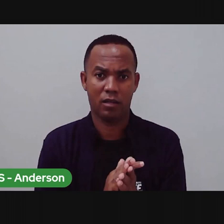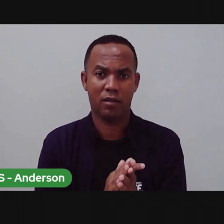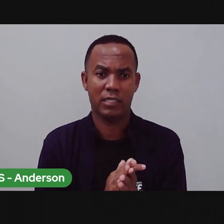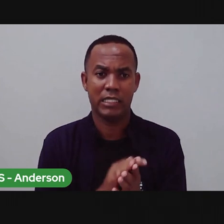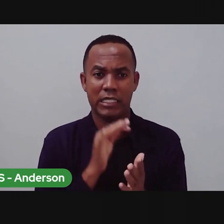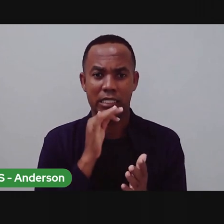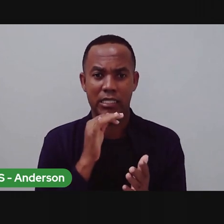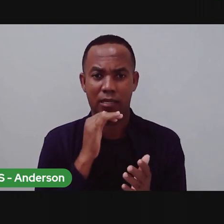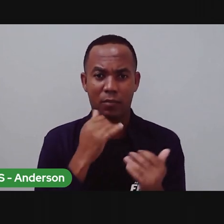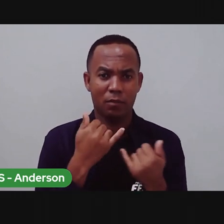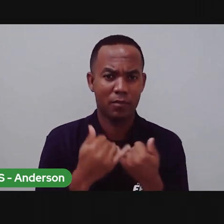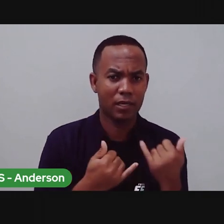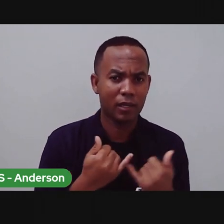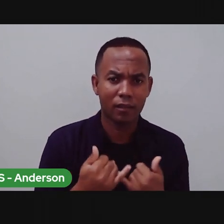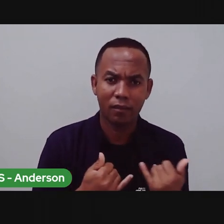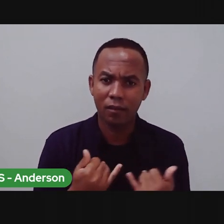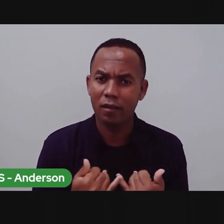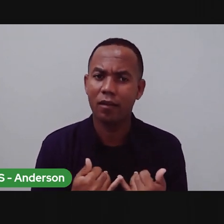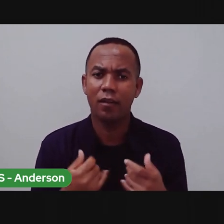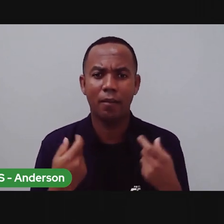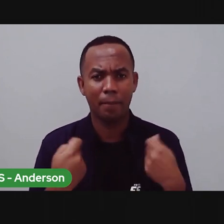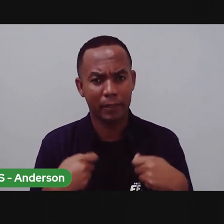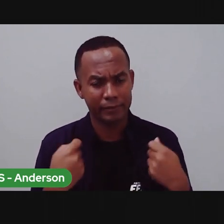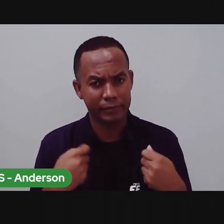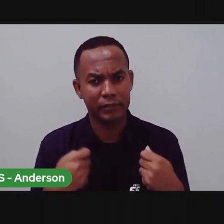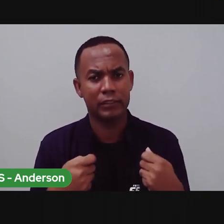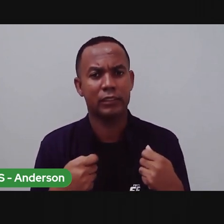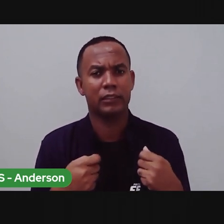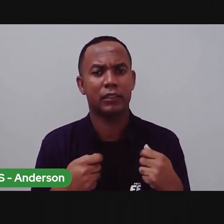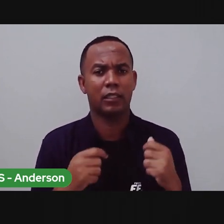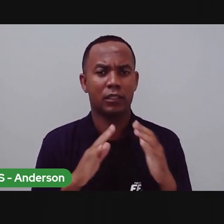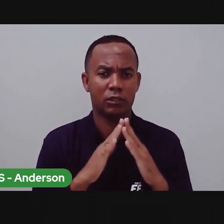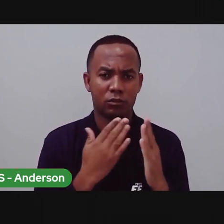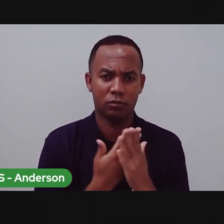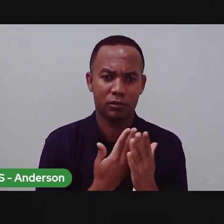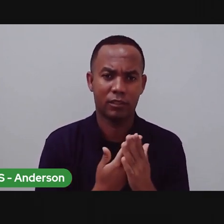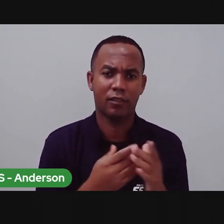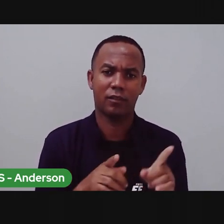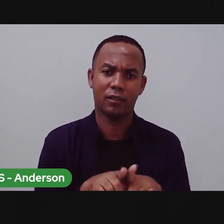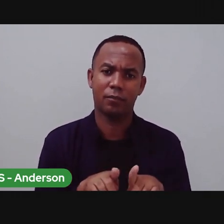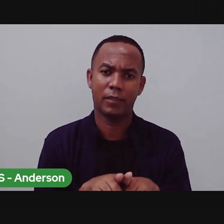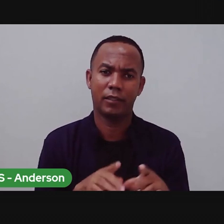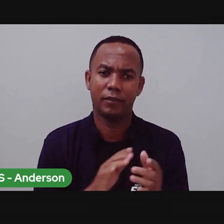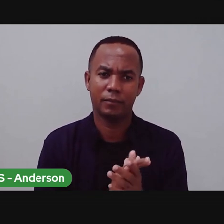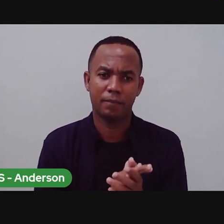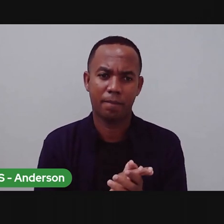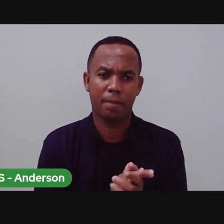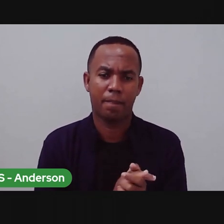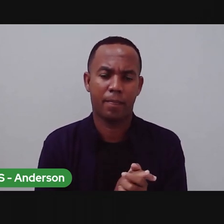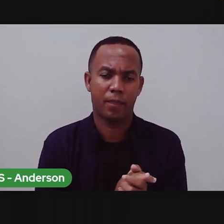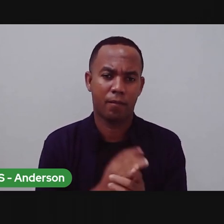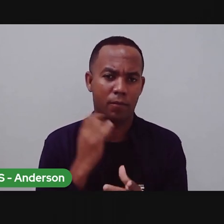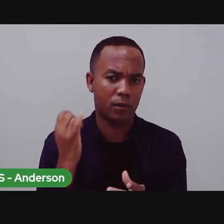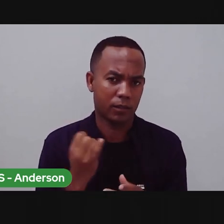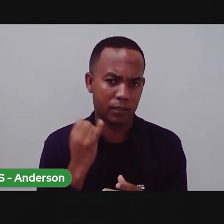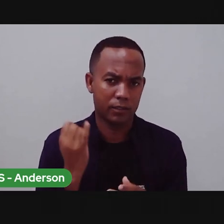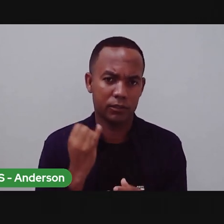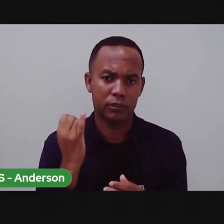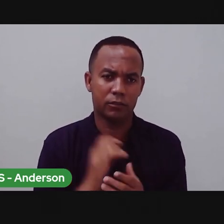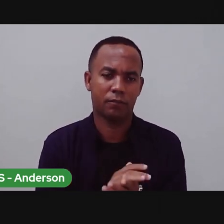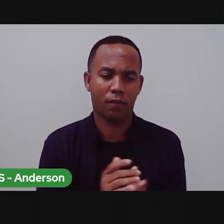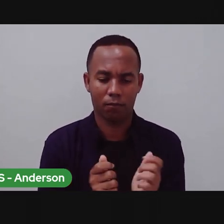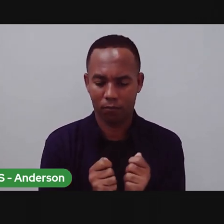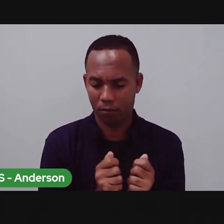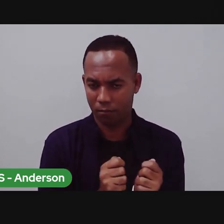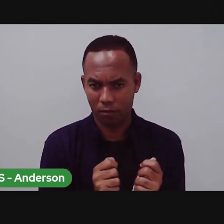nossa diversão. É hora da nossa diversão. A não pode misturar as coisas. Não ao ponto de que uma prejudica a outra. Então, se a gente está jogando, a gente